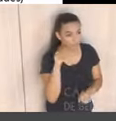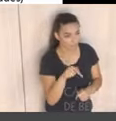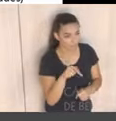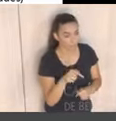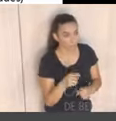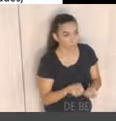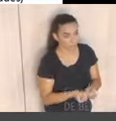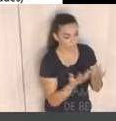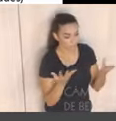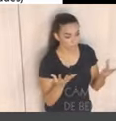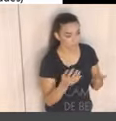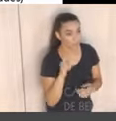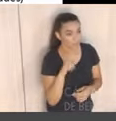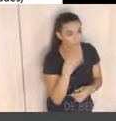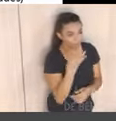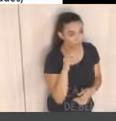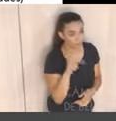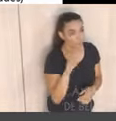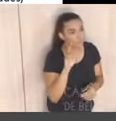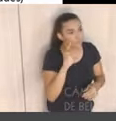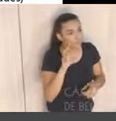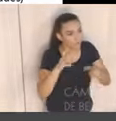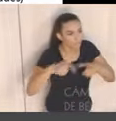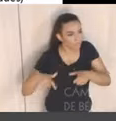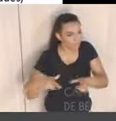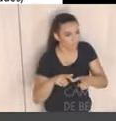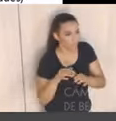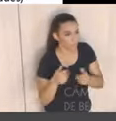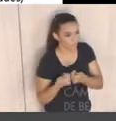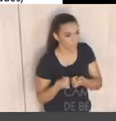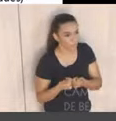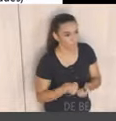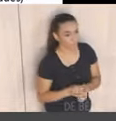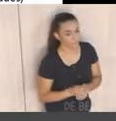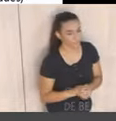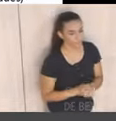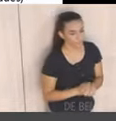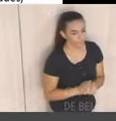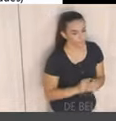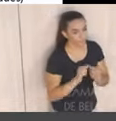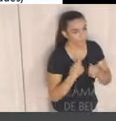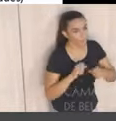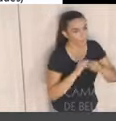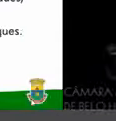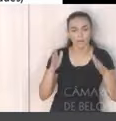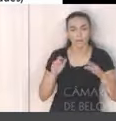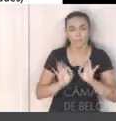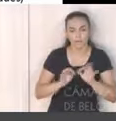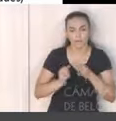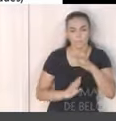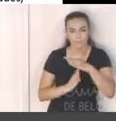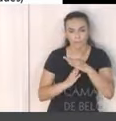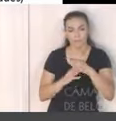4 mil nós estamos falando só em costas, só para deixar claro aí a relação com o plano de metas que prevê